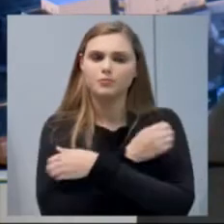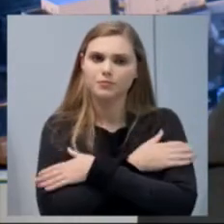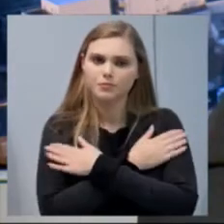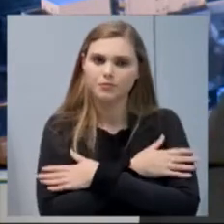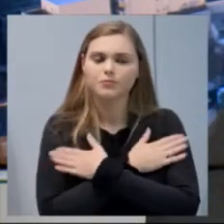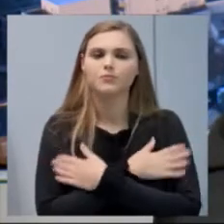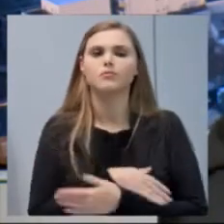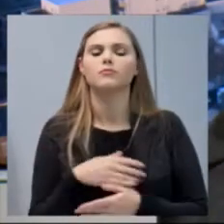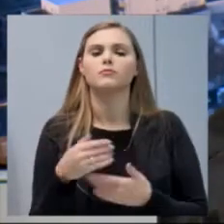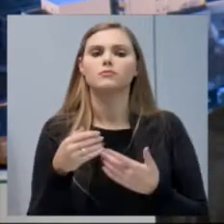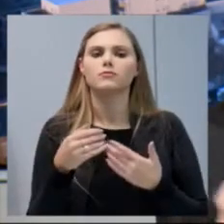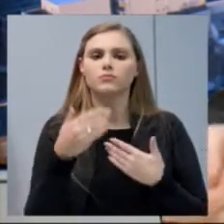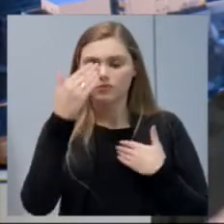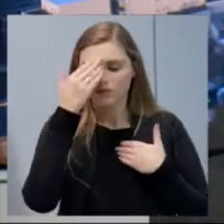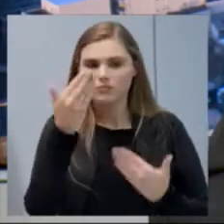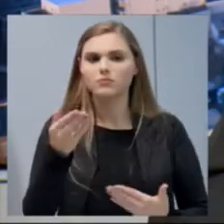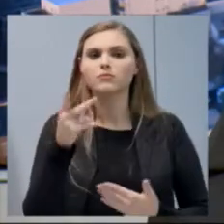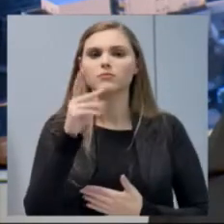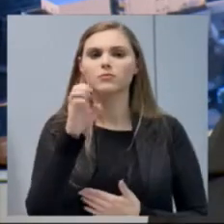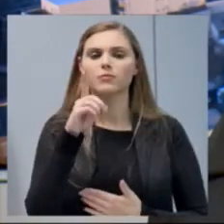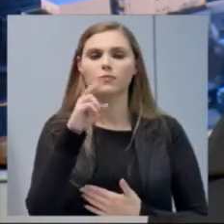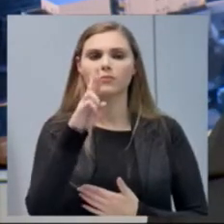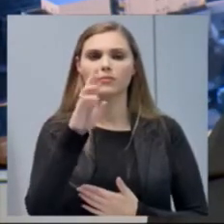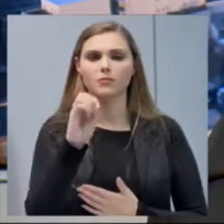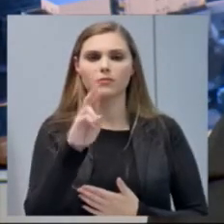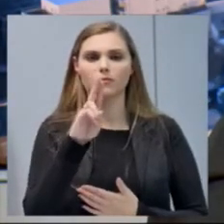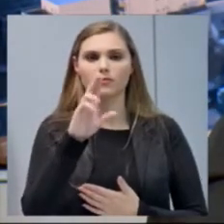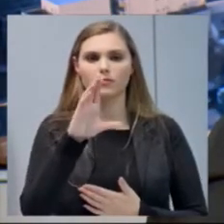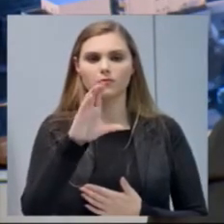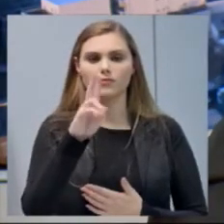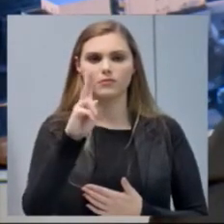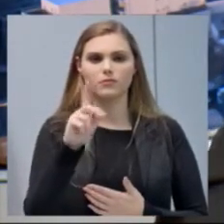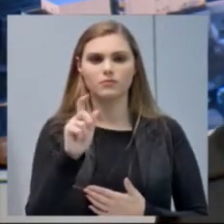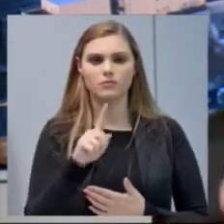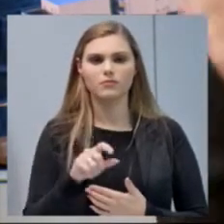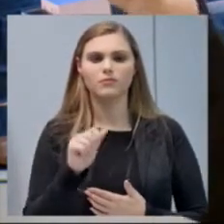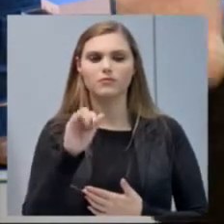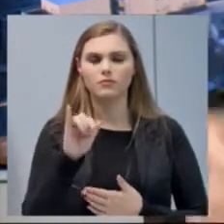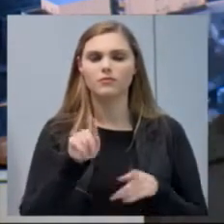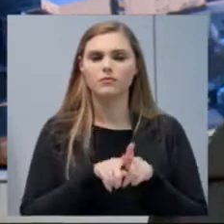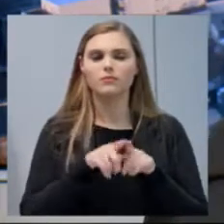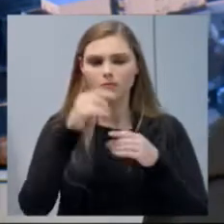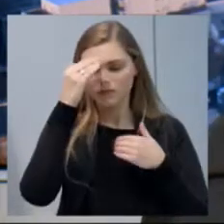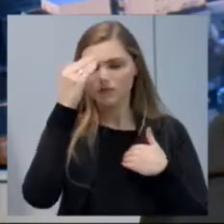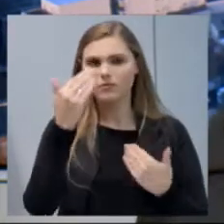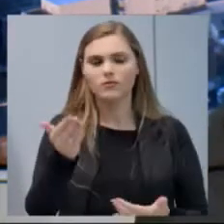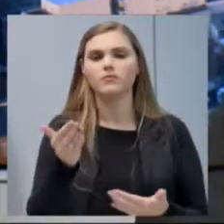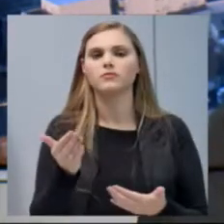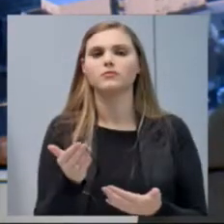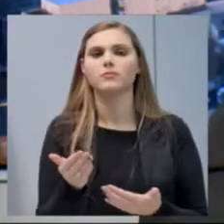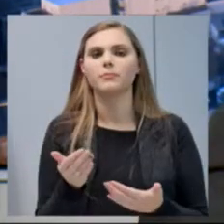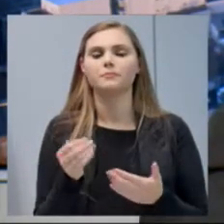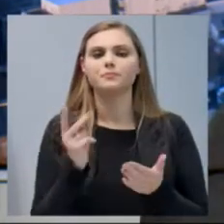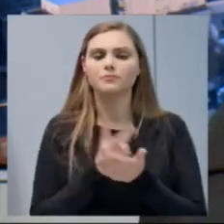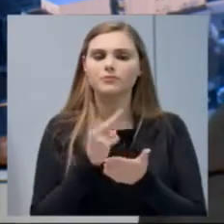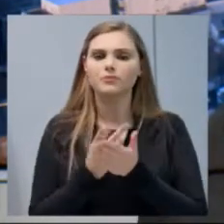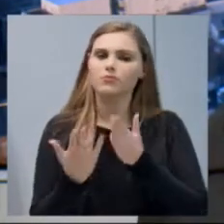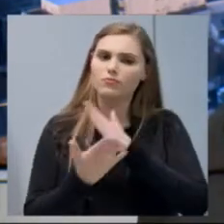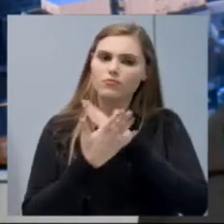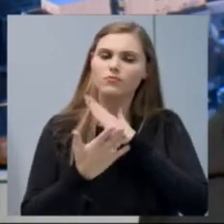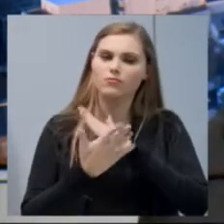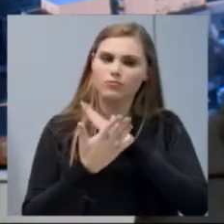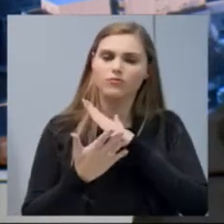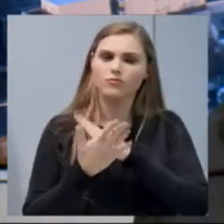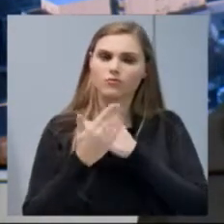Gizai, por sempre também acreditar em Xancherei e também estar socorrendo os nossos pedidos aí quando nós